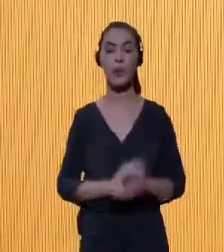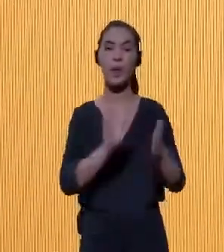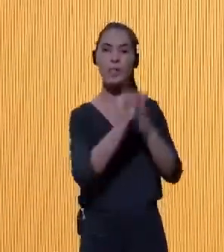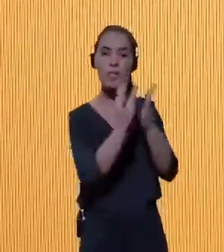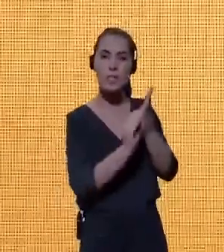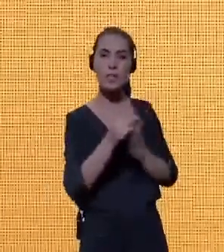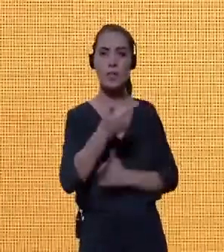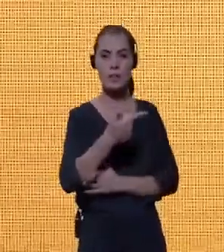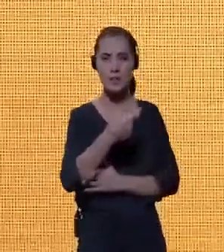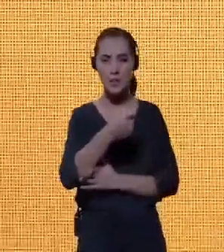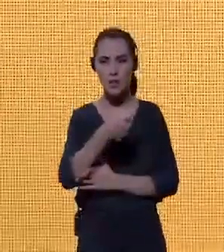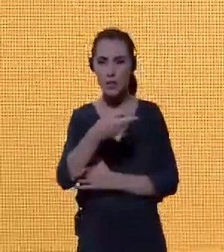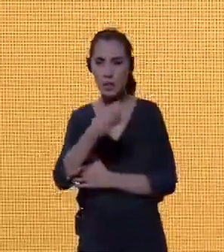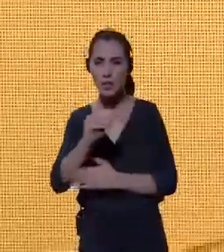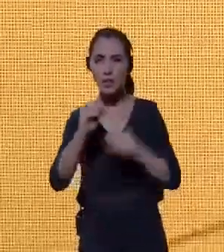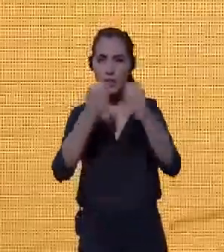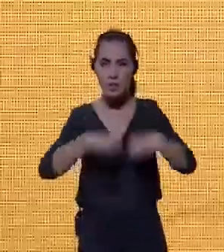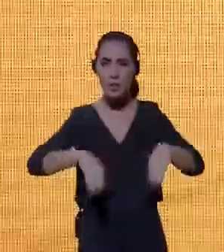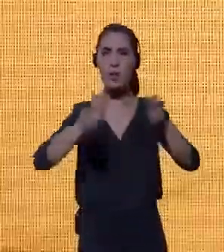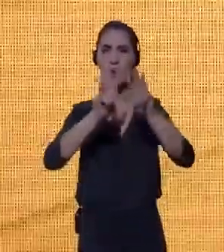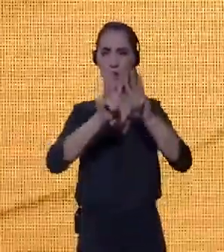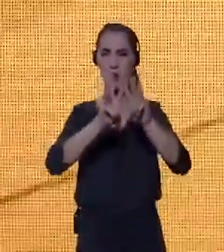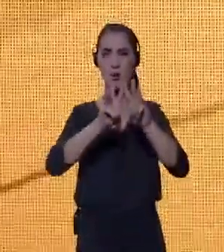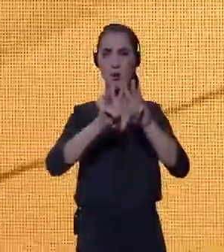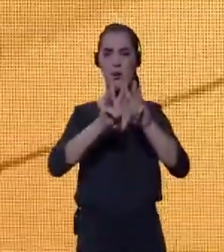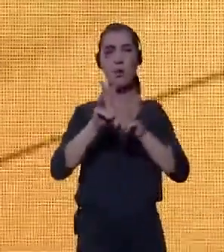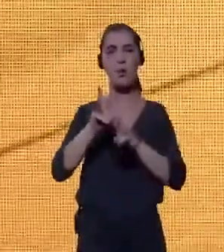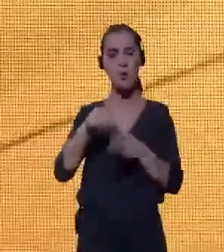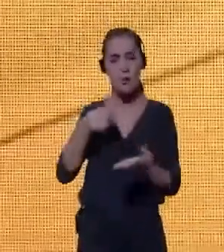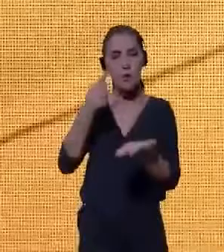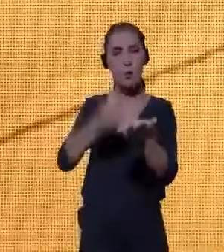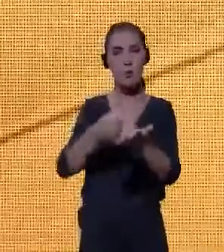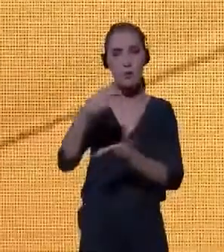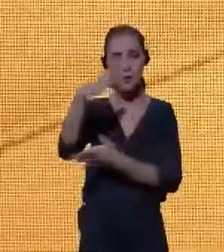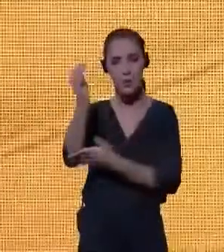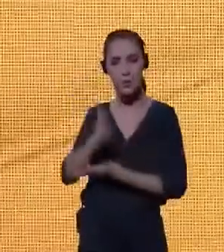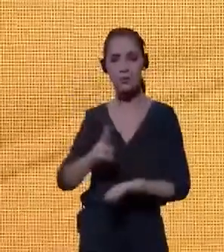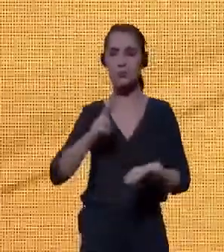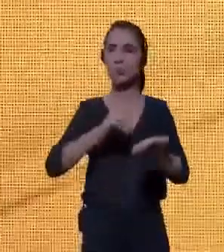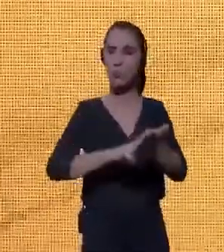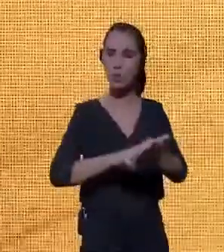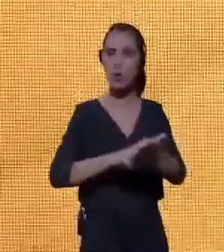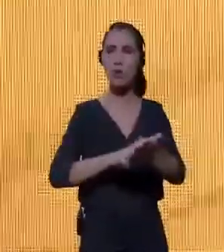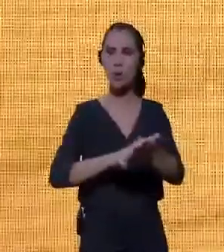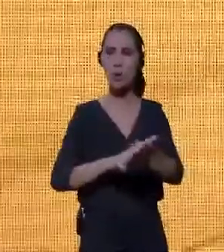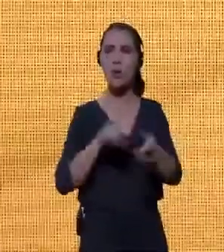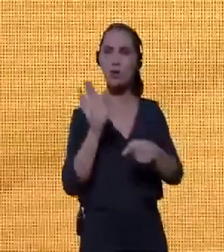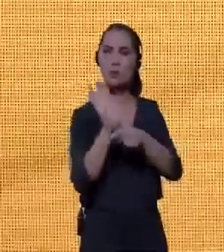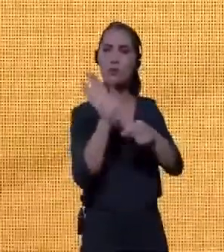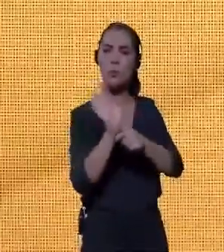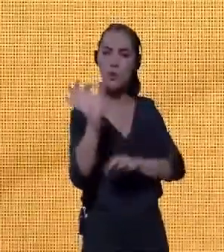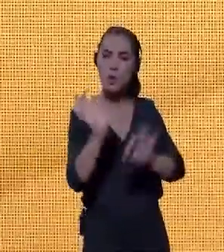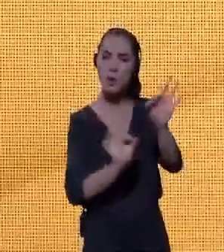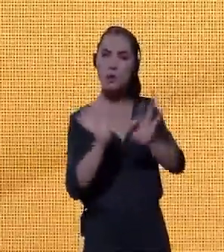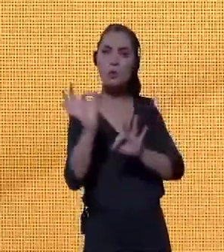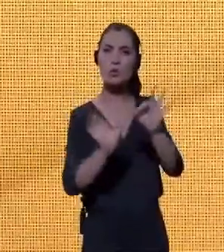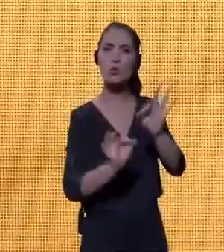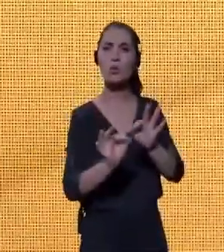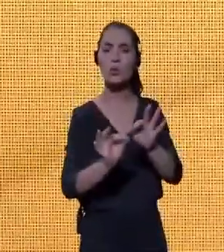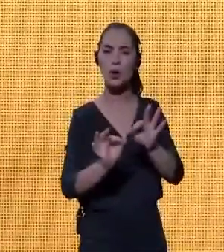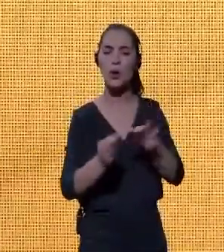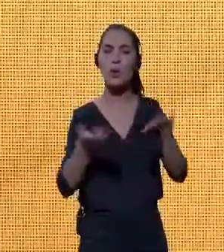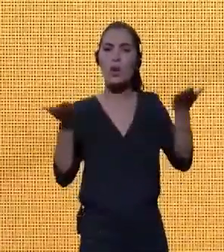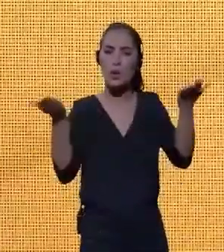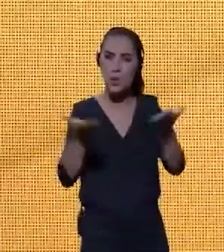Unidas, um compromisso que o Brasil assumiu e ajudou a desenhar lá em 2015, hoje nós, nesse sétimo ano